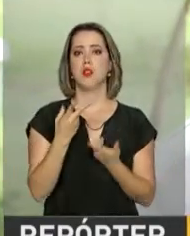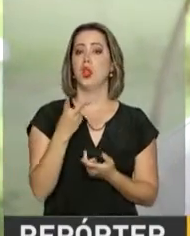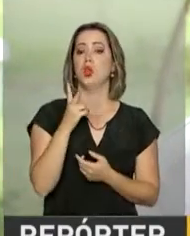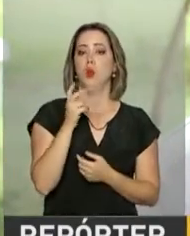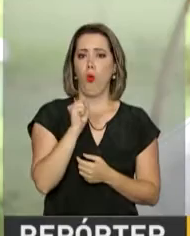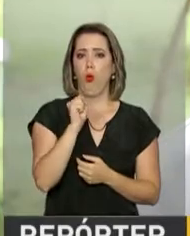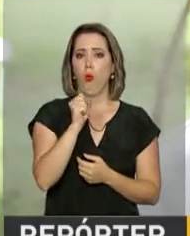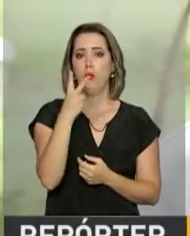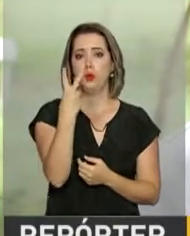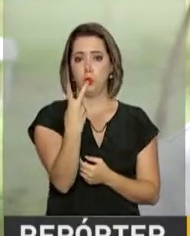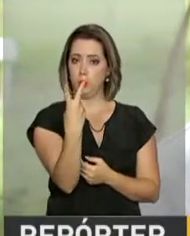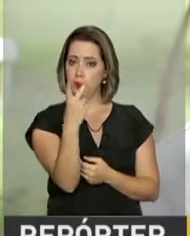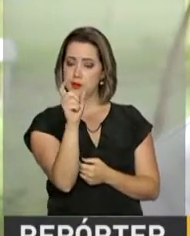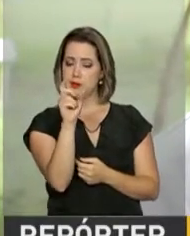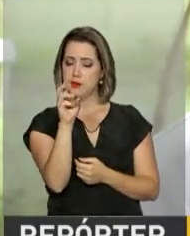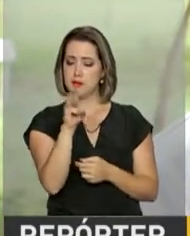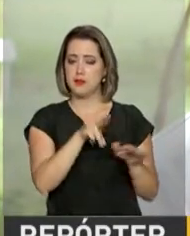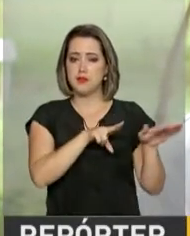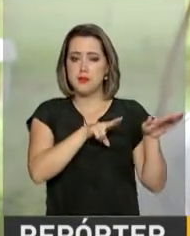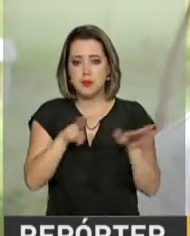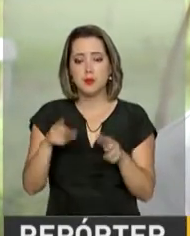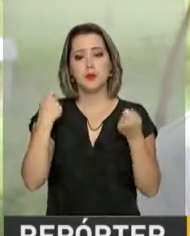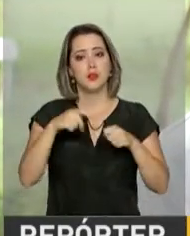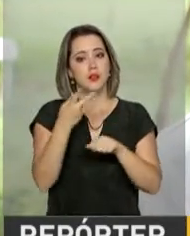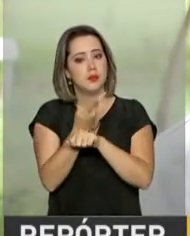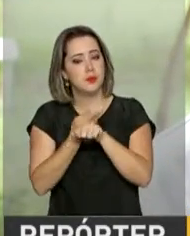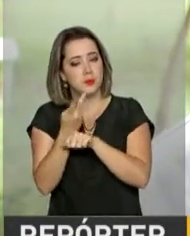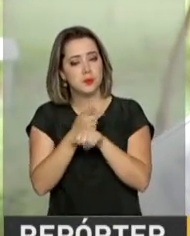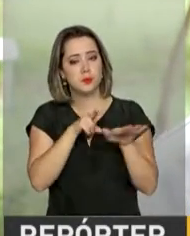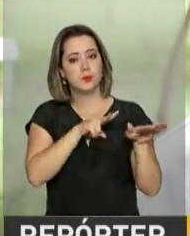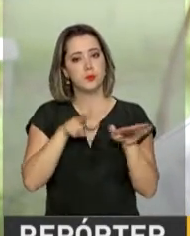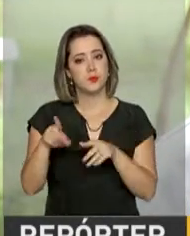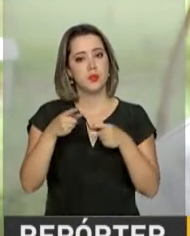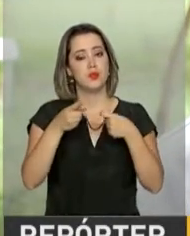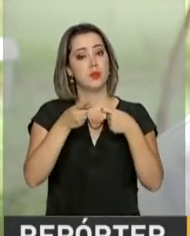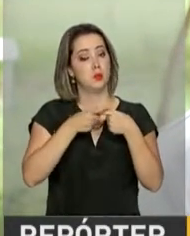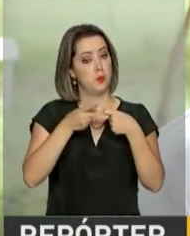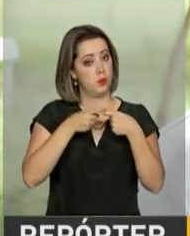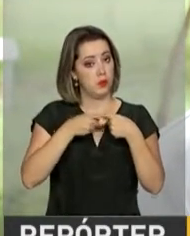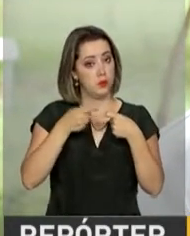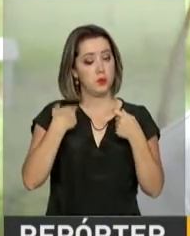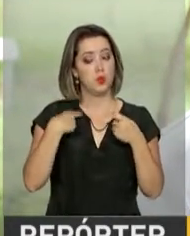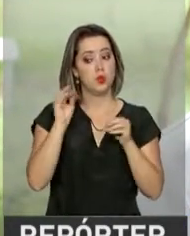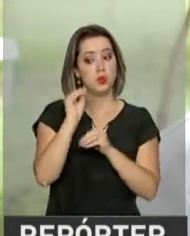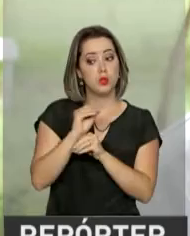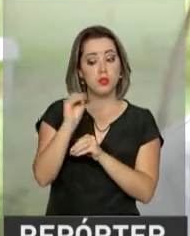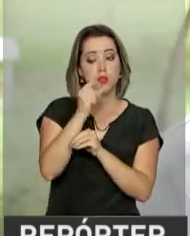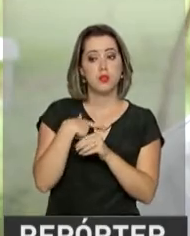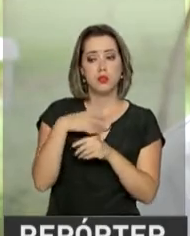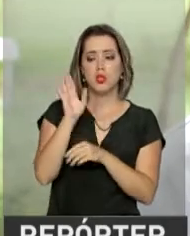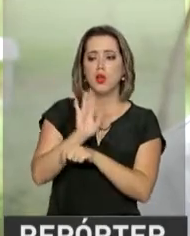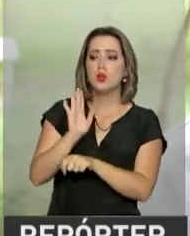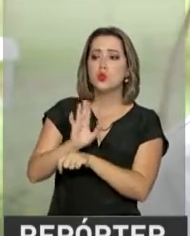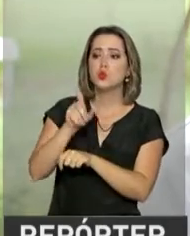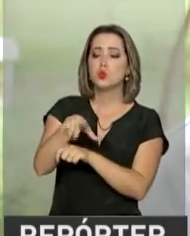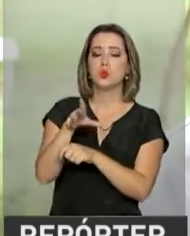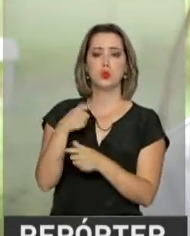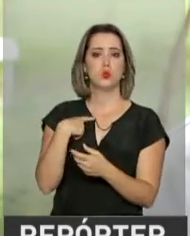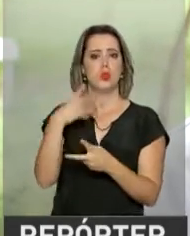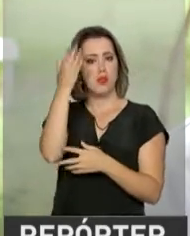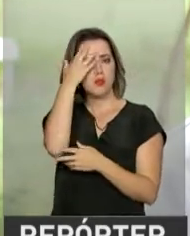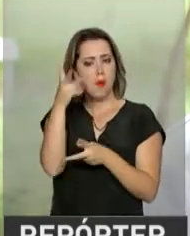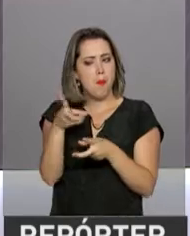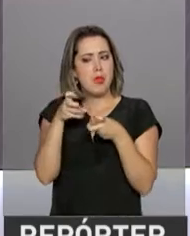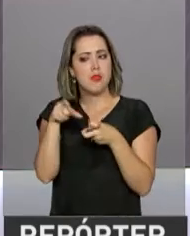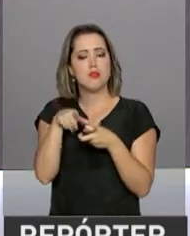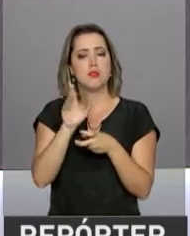deve procurar assistência médica. Existe já uma estrutura no serviço público que ajuda a pessoa a ter o diagnóstico precoce